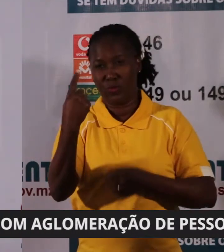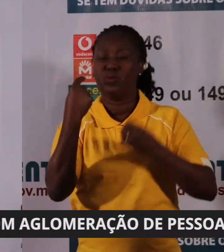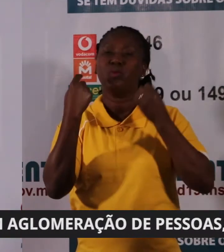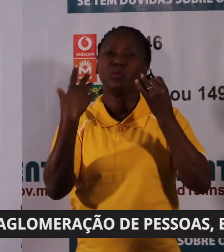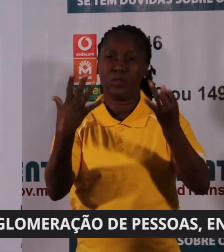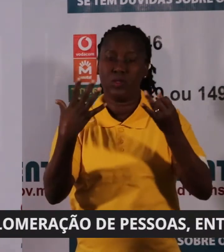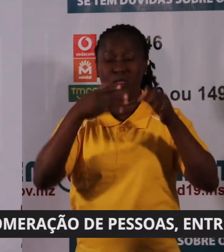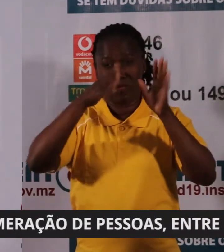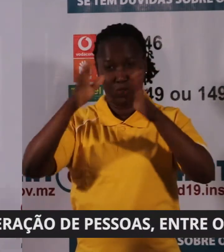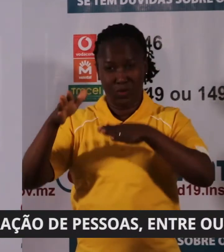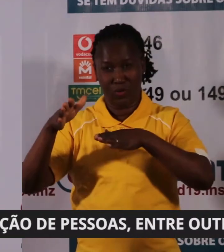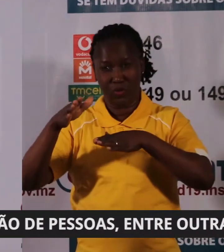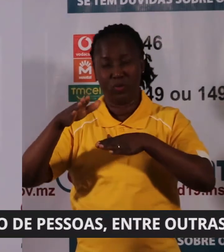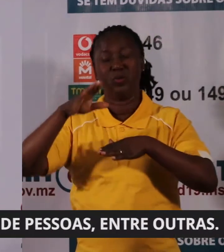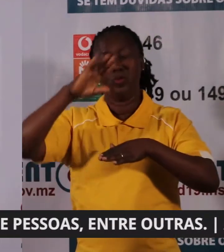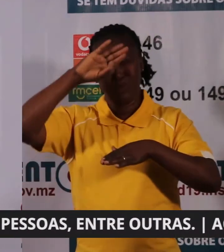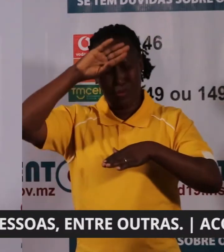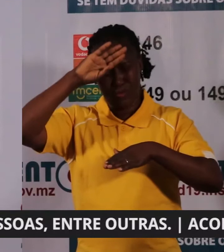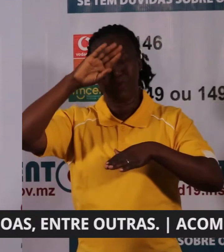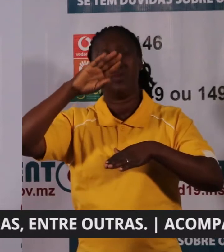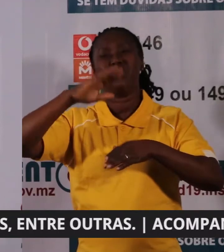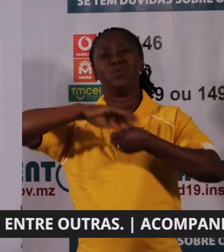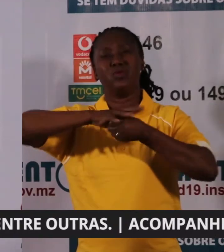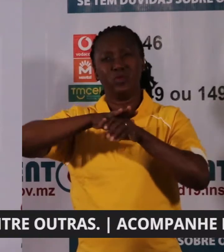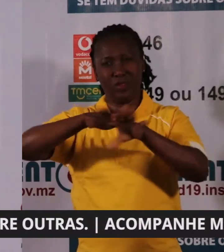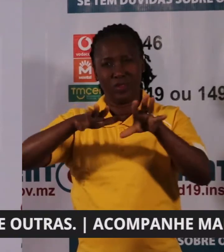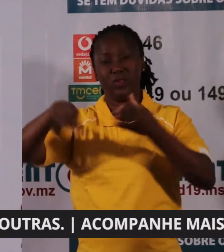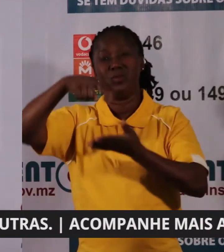infectadas pelo Covid-19 na cidade de Maputo.